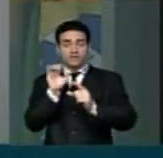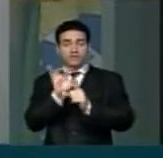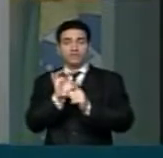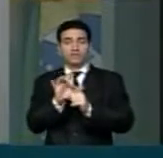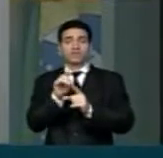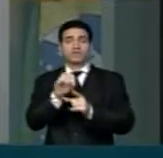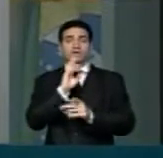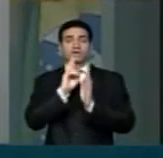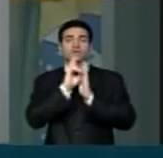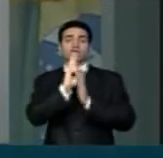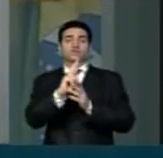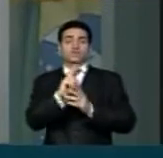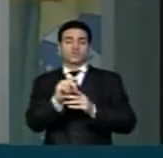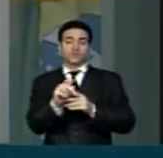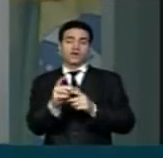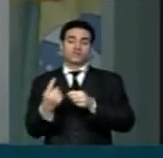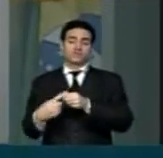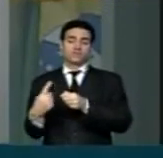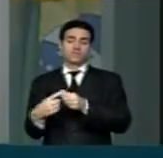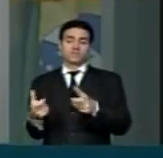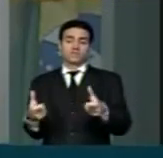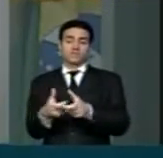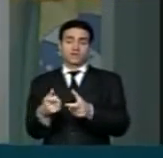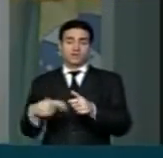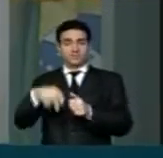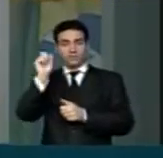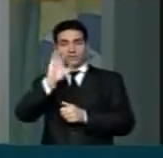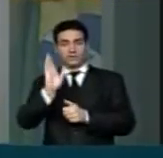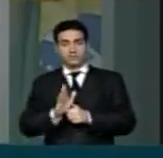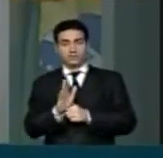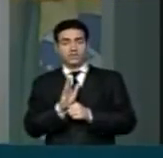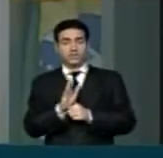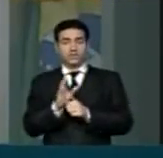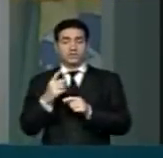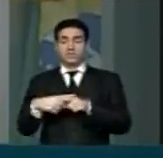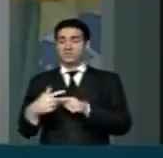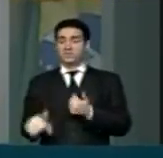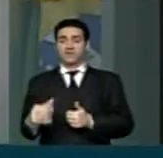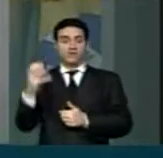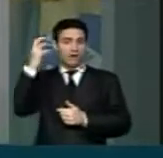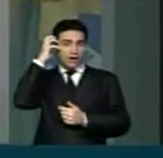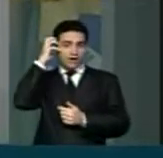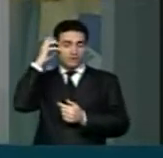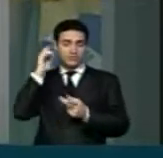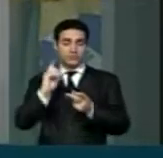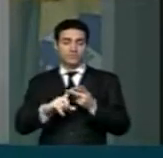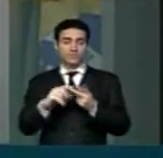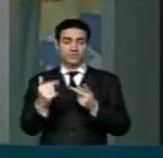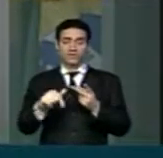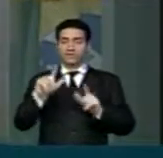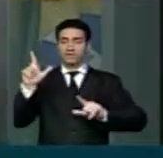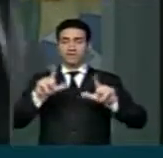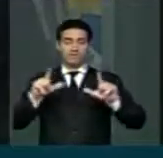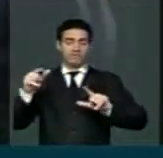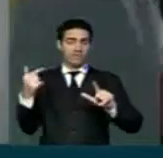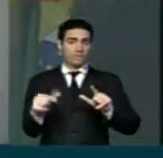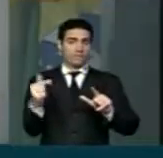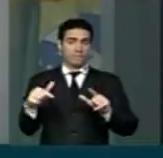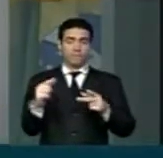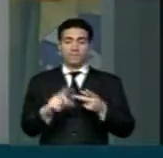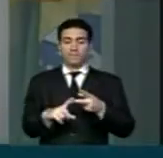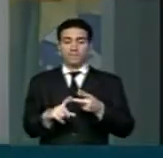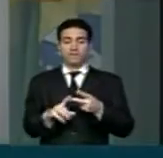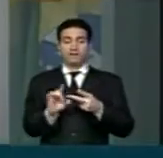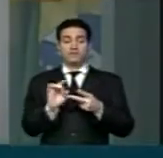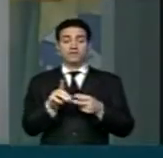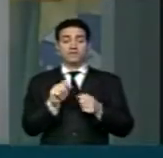resultado nos pequenos municípios do Brasil, onde não há rádio, até não há televisão, simplesmente